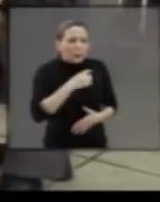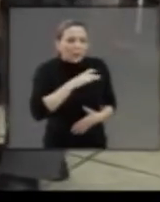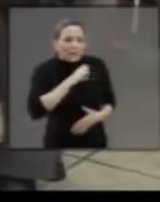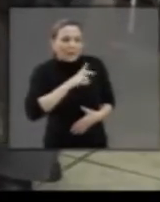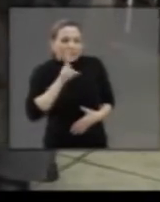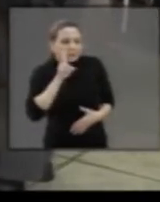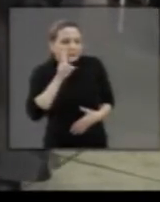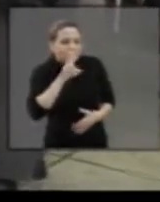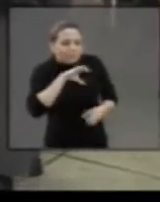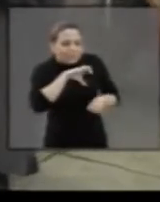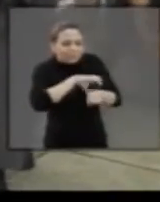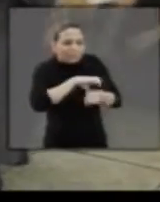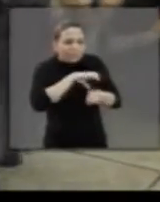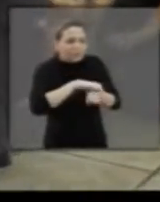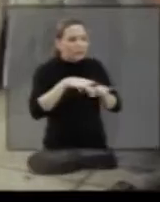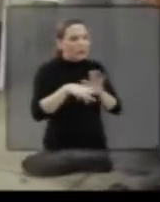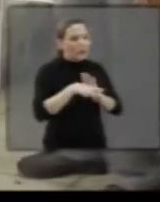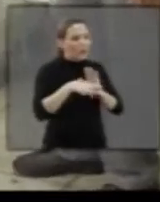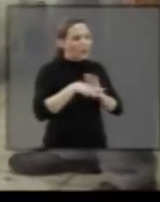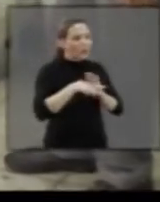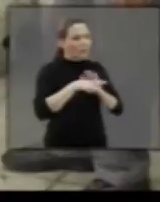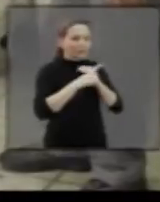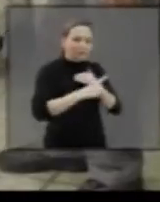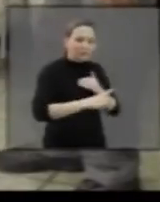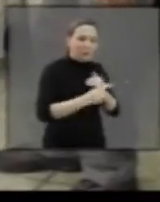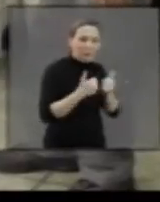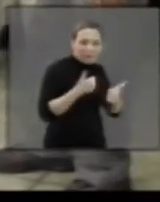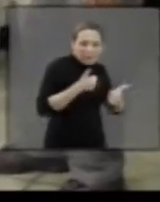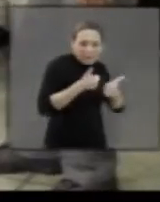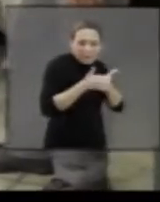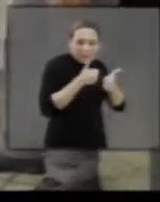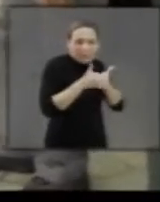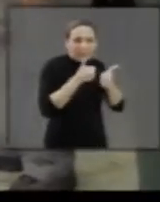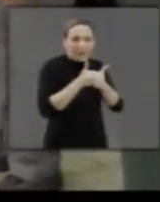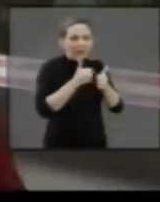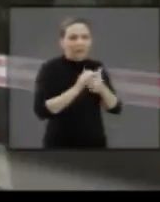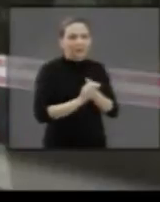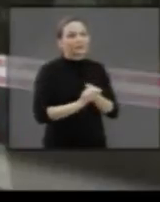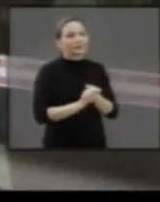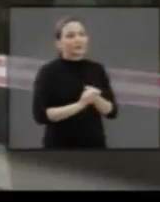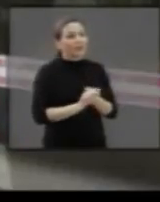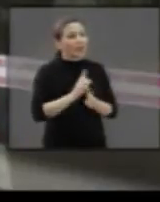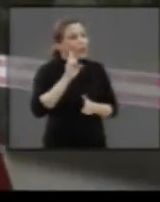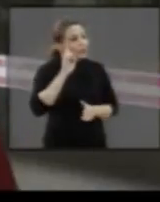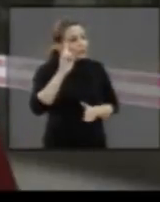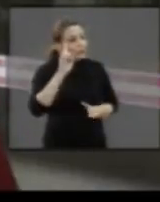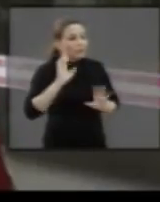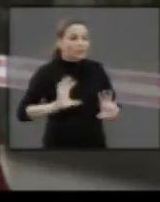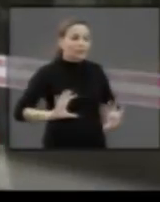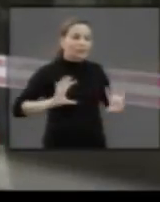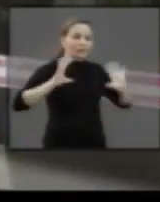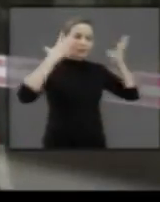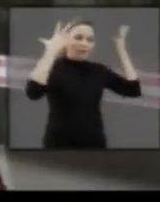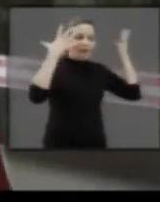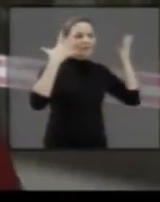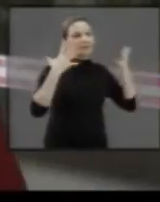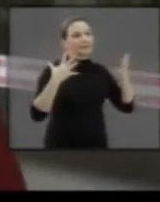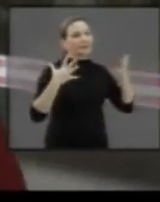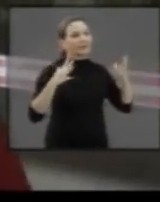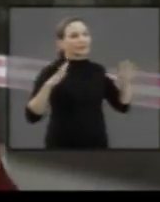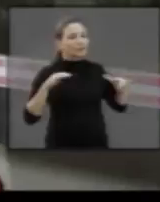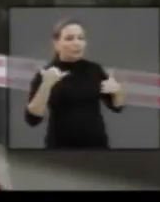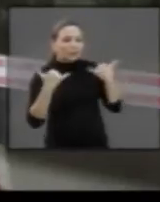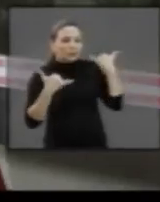veem a segurança que tem, eles vão, eles se aproximam. Então é um momento de descontração, de alegria,